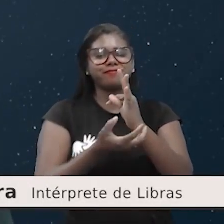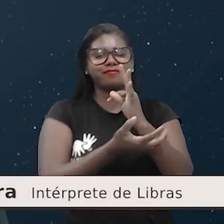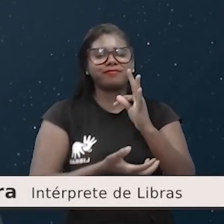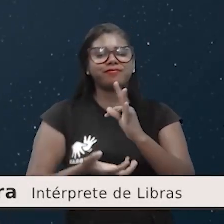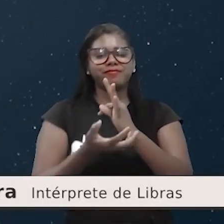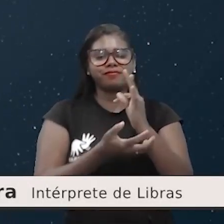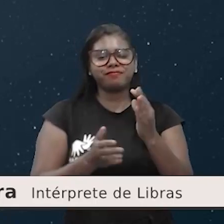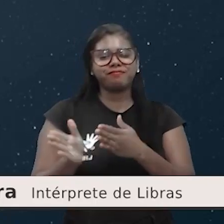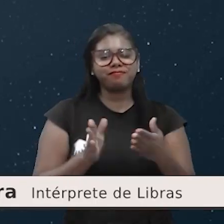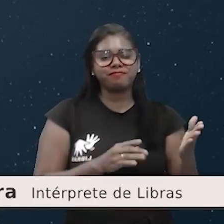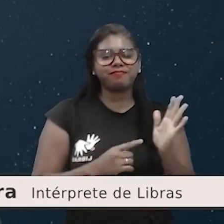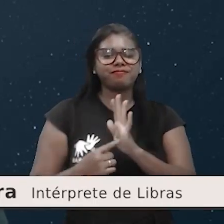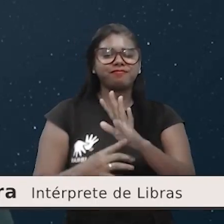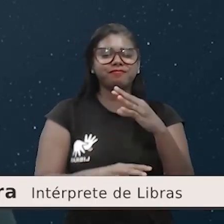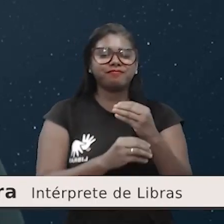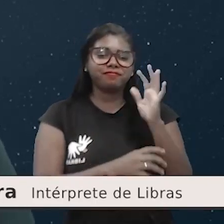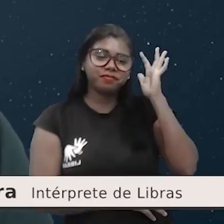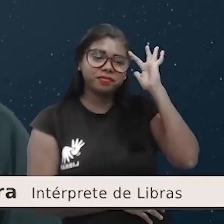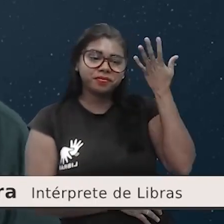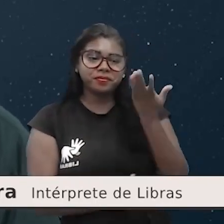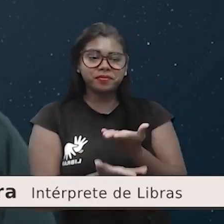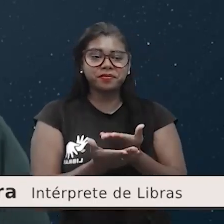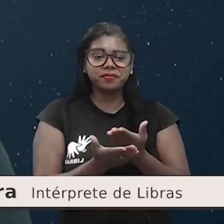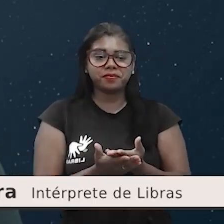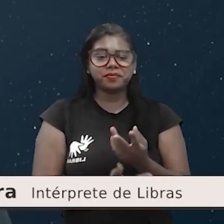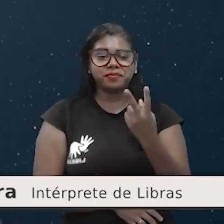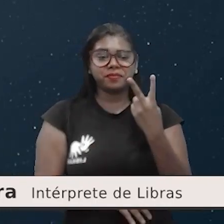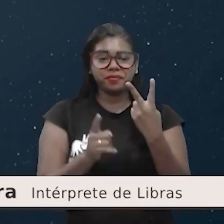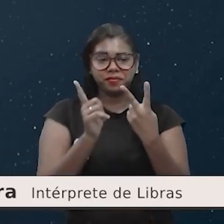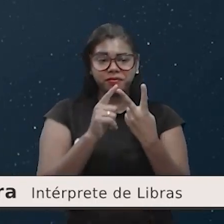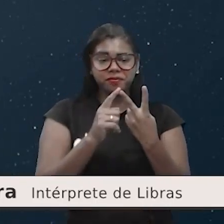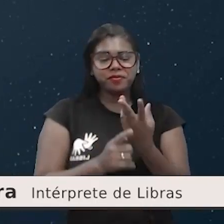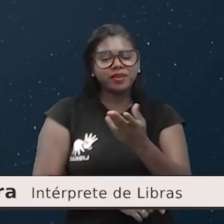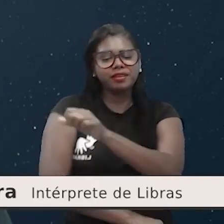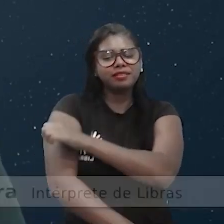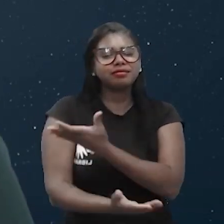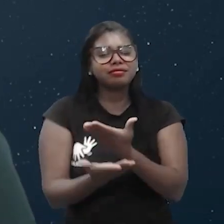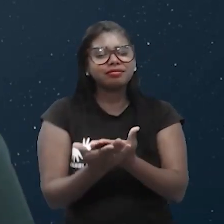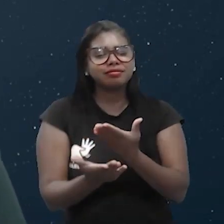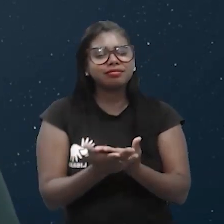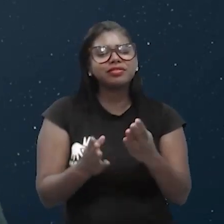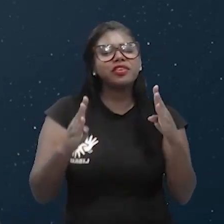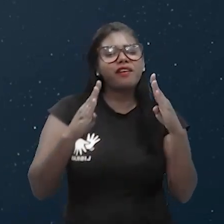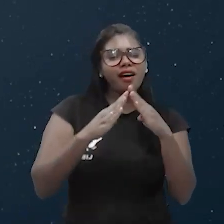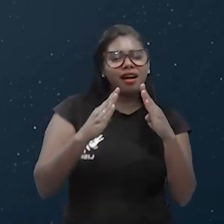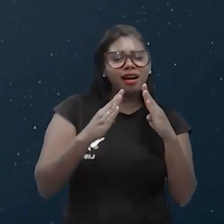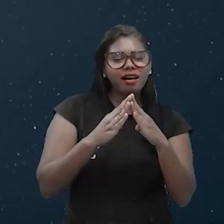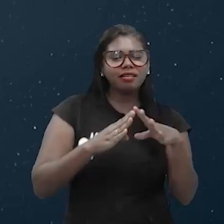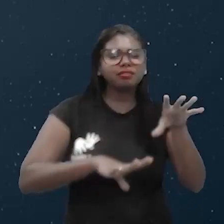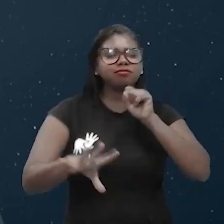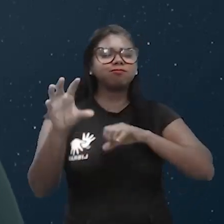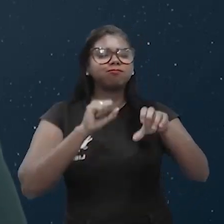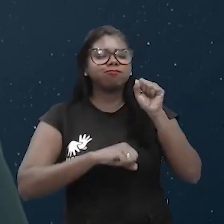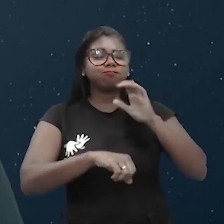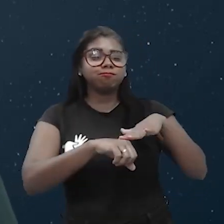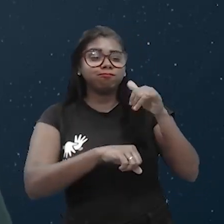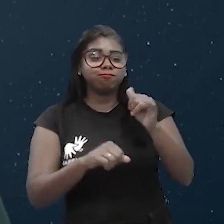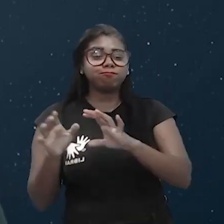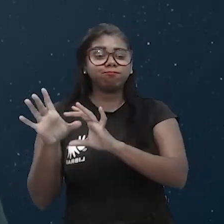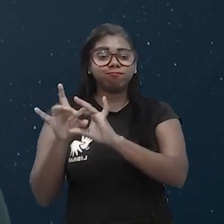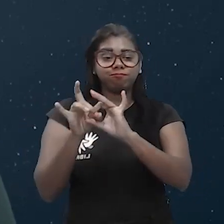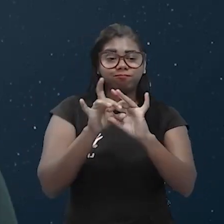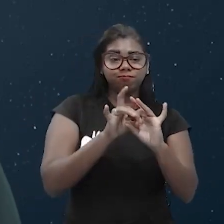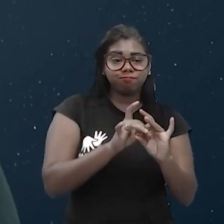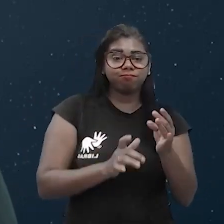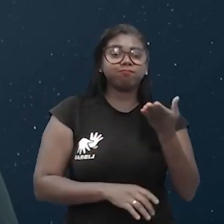Eu decidi dividir essa aula em duas para que você pudesse em casa absorver melhor o conteúdo e que você